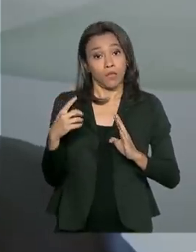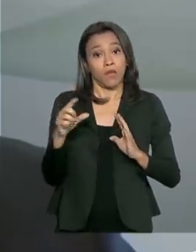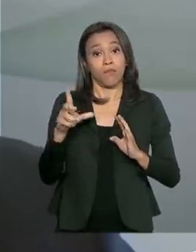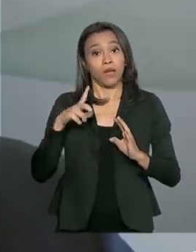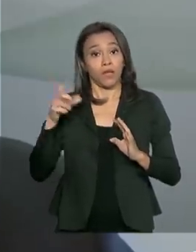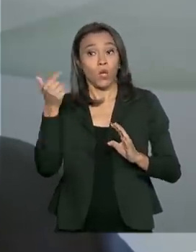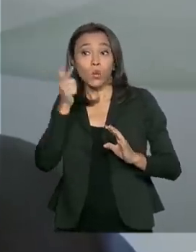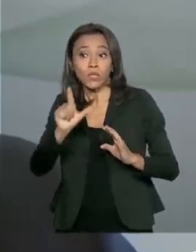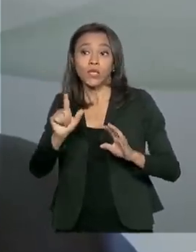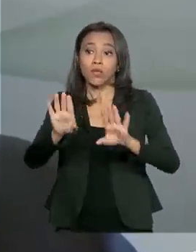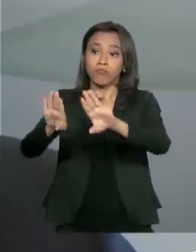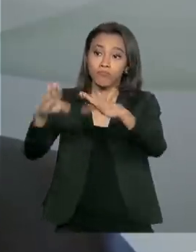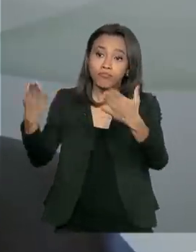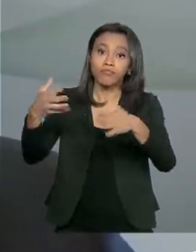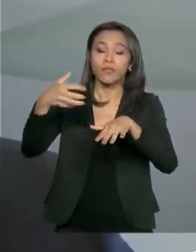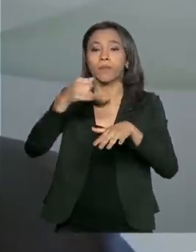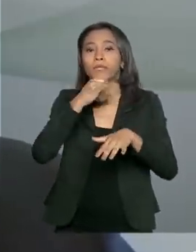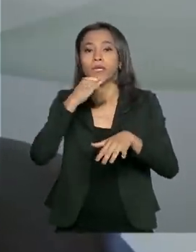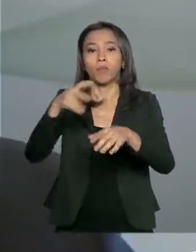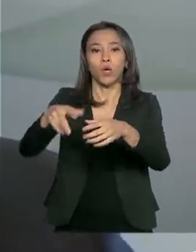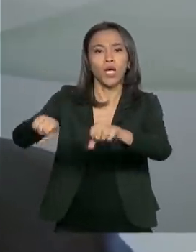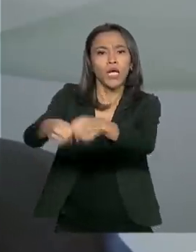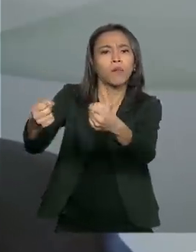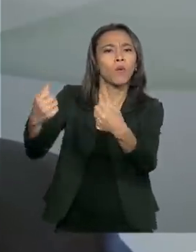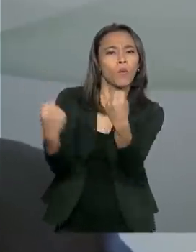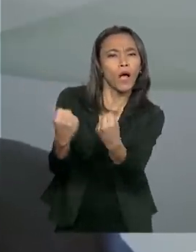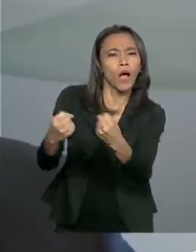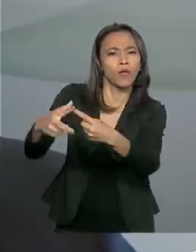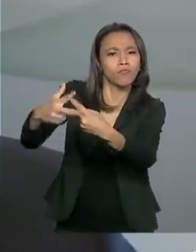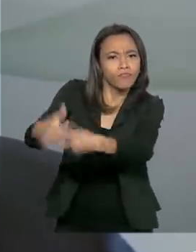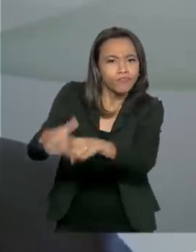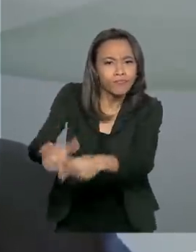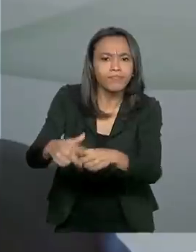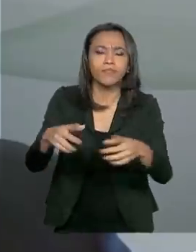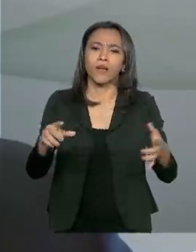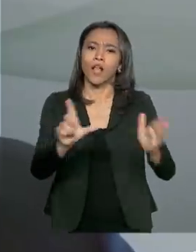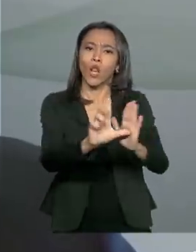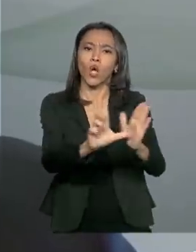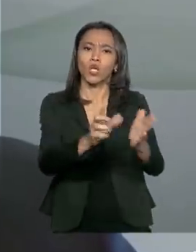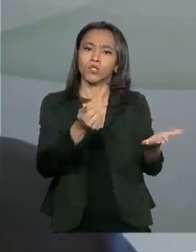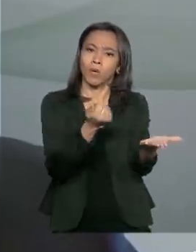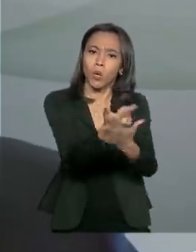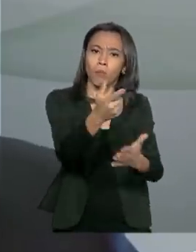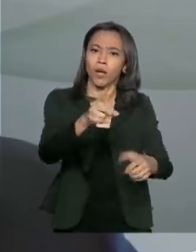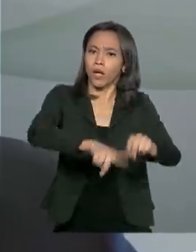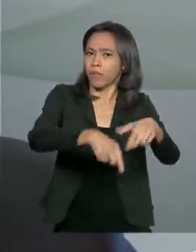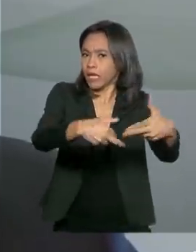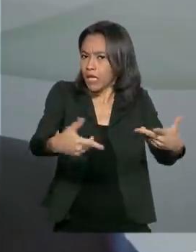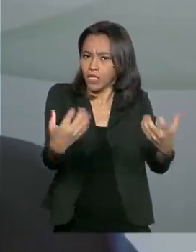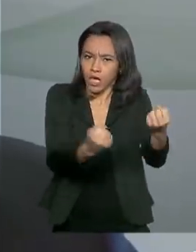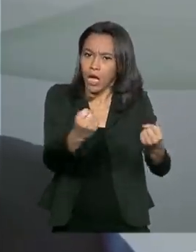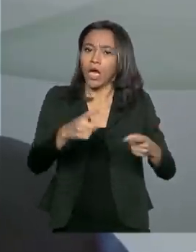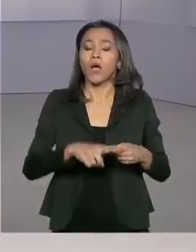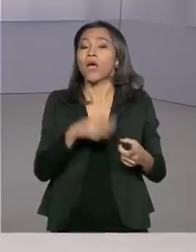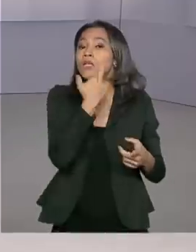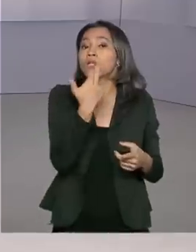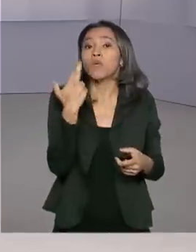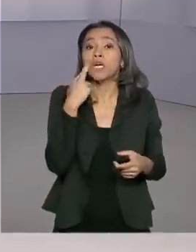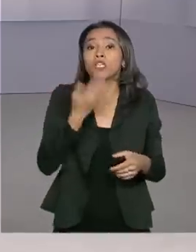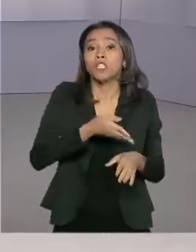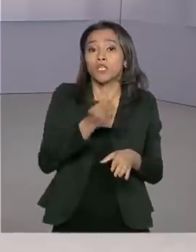funcionassem. Então, a oficina mecânica, a loja de autopeças, a borracharia, o restaurante de beira de estrada.